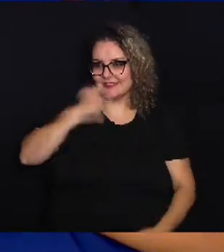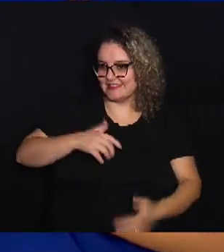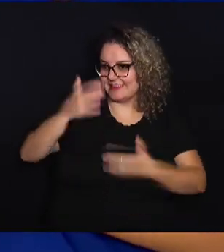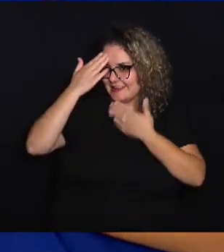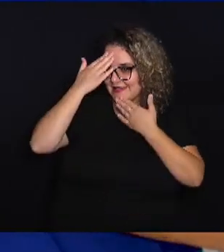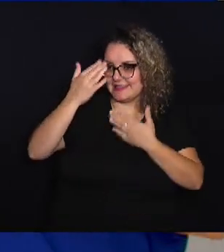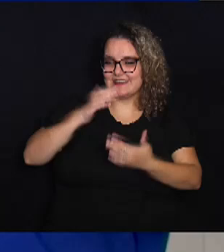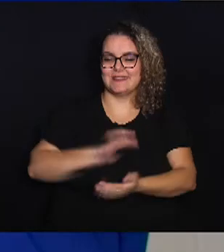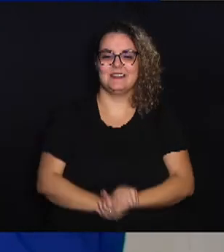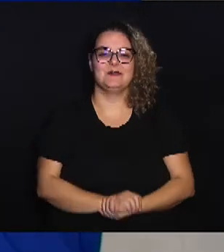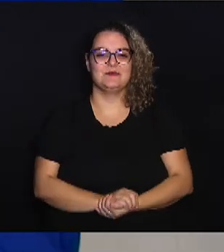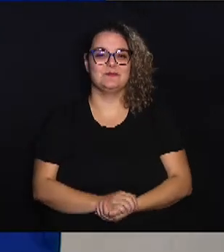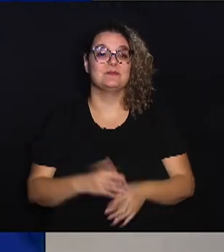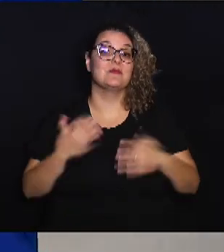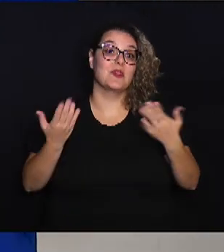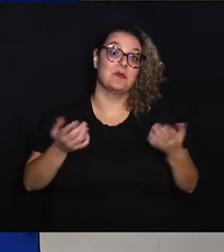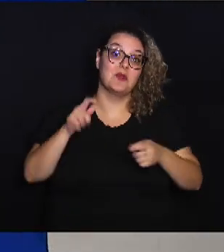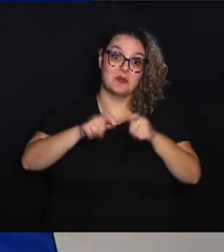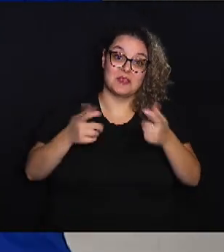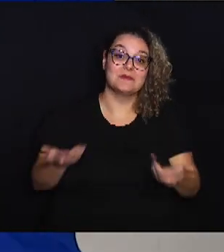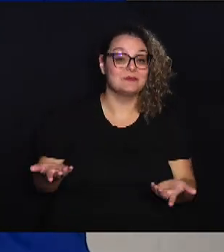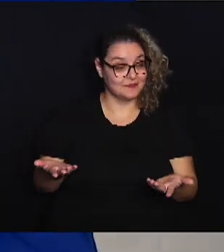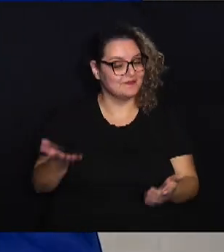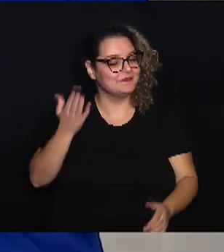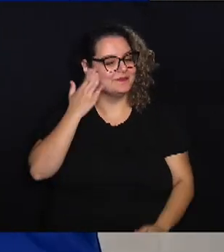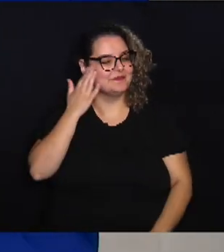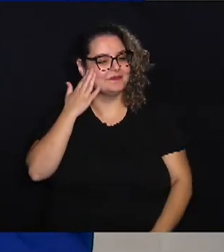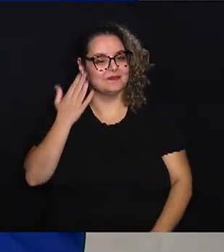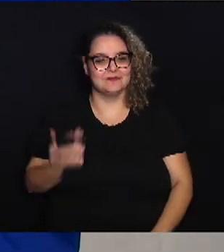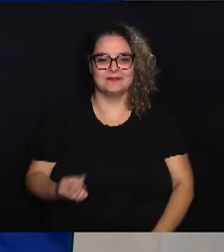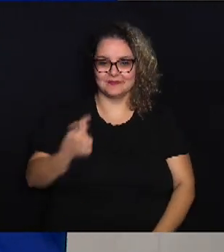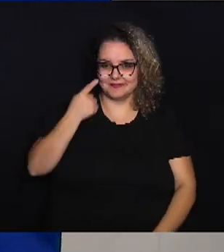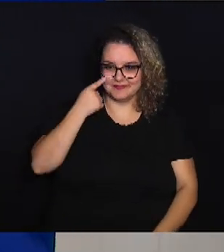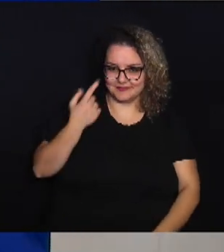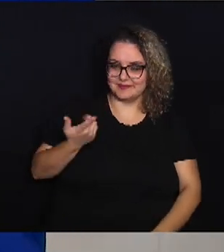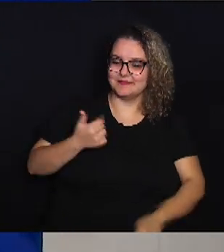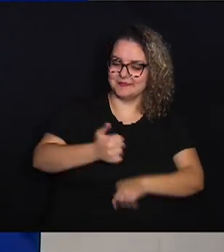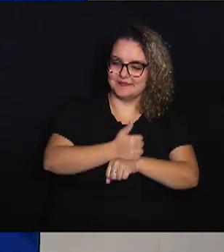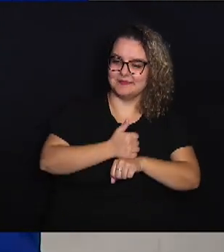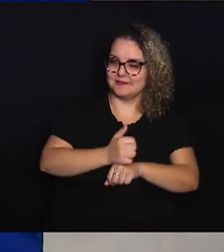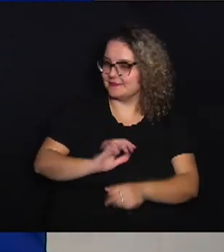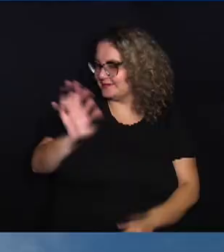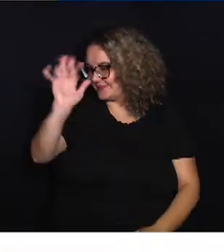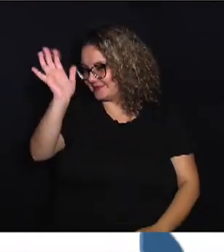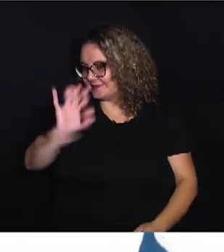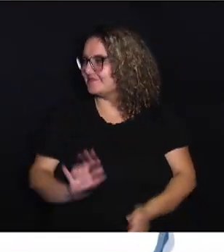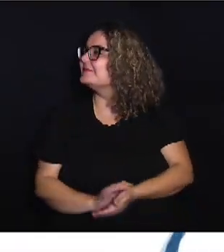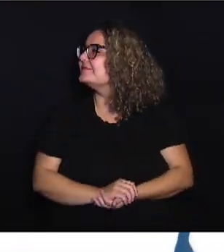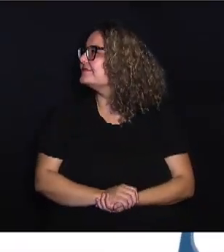Eu que agradeço. Bom, pessoal, é isso aí, já sabe, né? Se liga na profissão. Tchau!